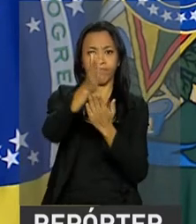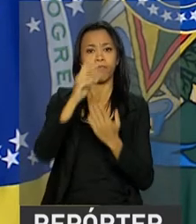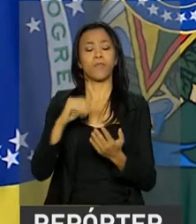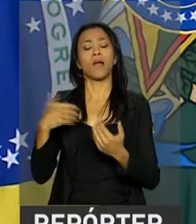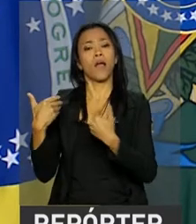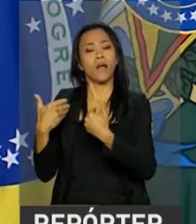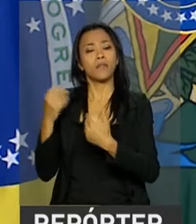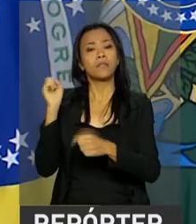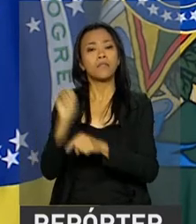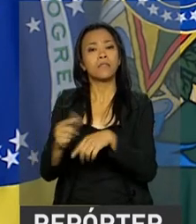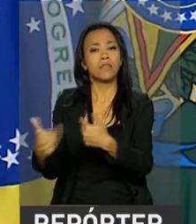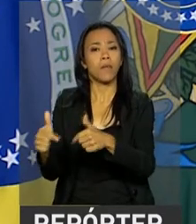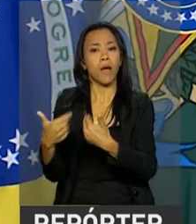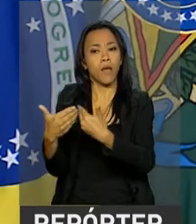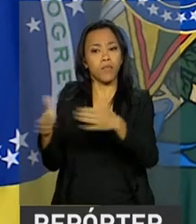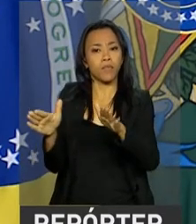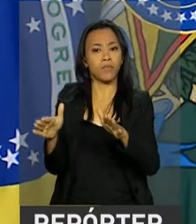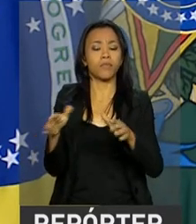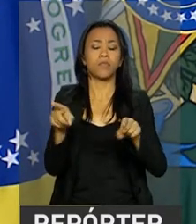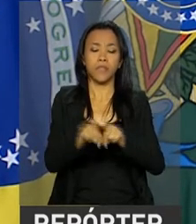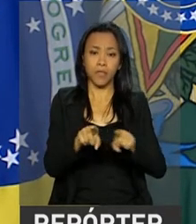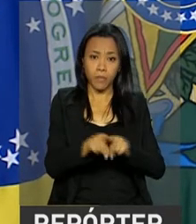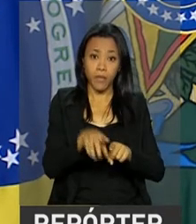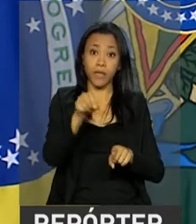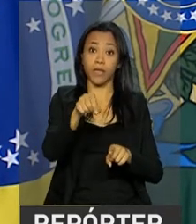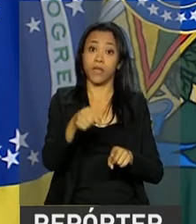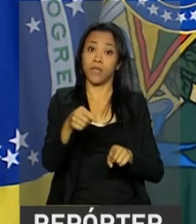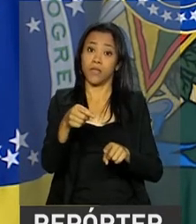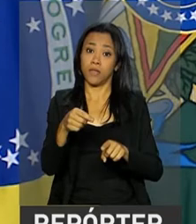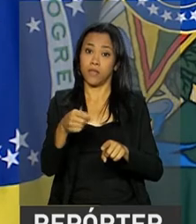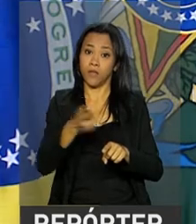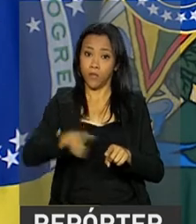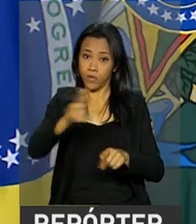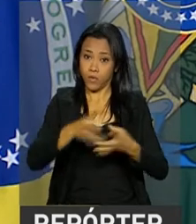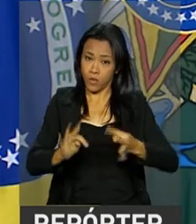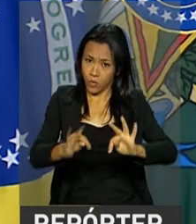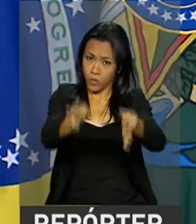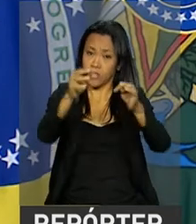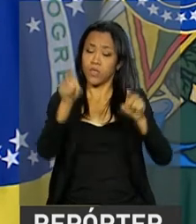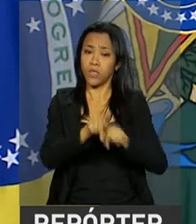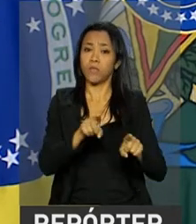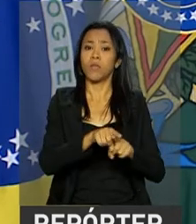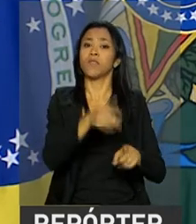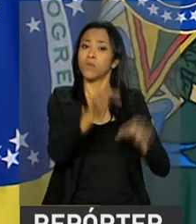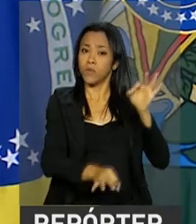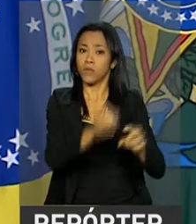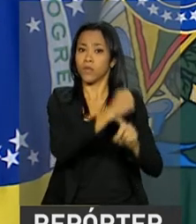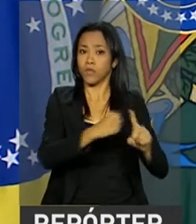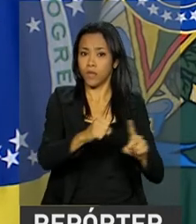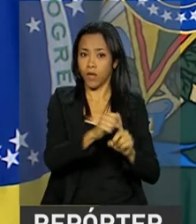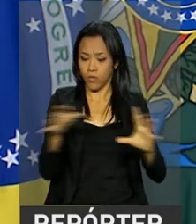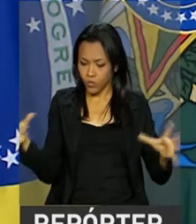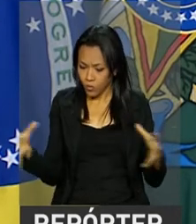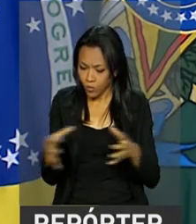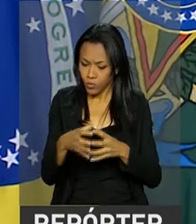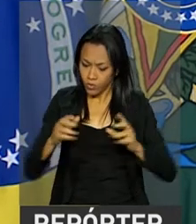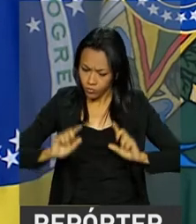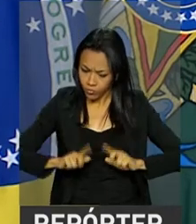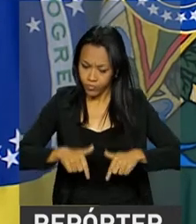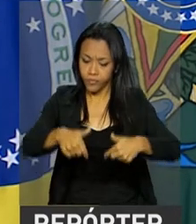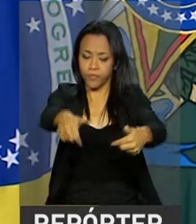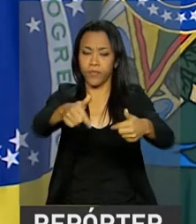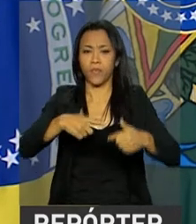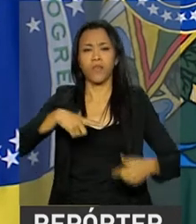da modernização e da justiça social. Eu penso que todos sabem